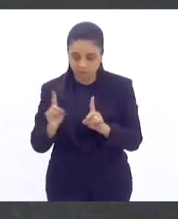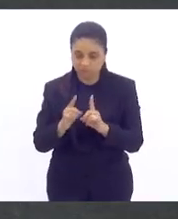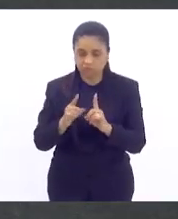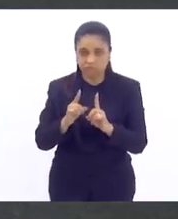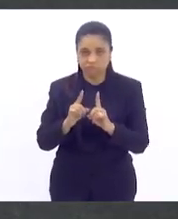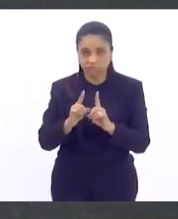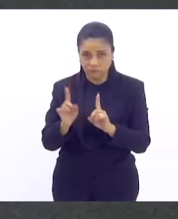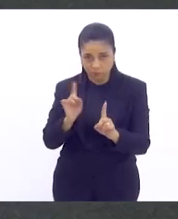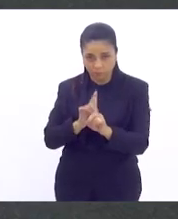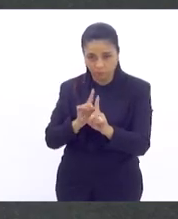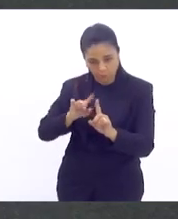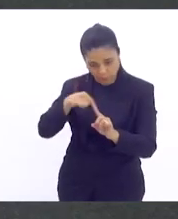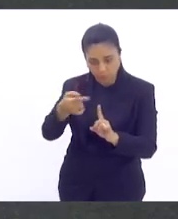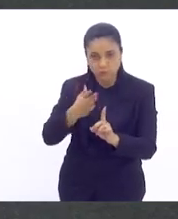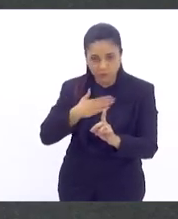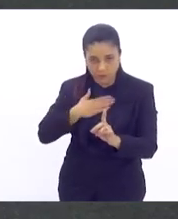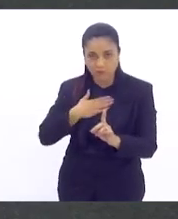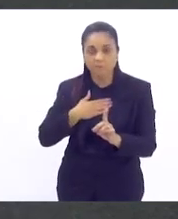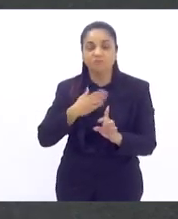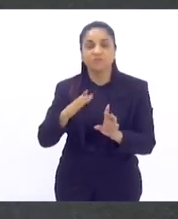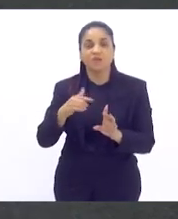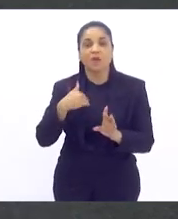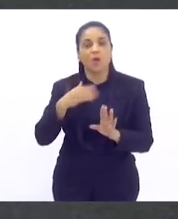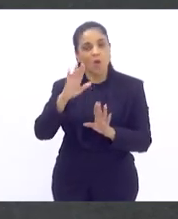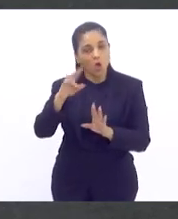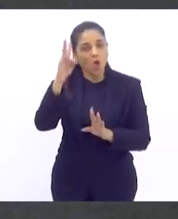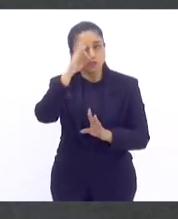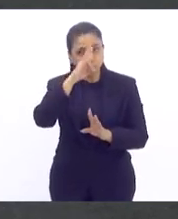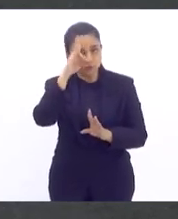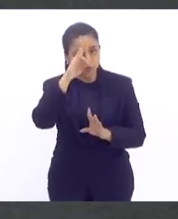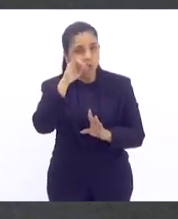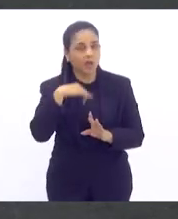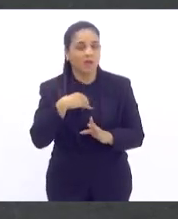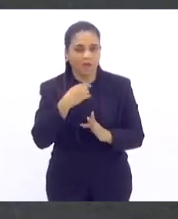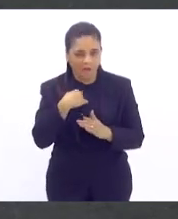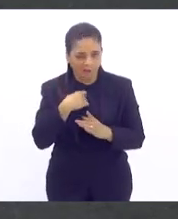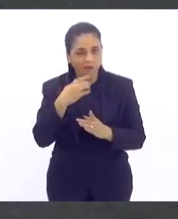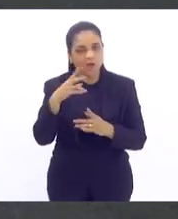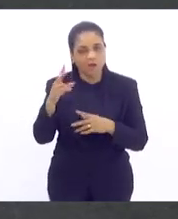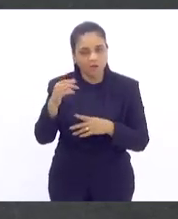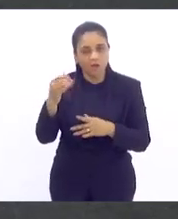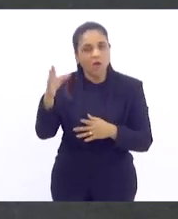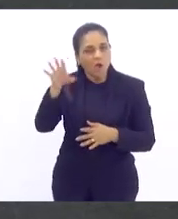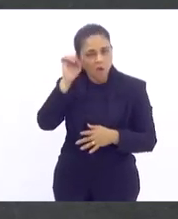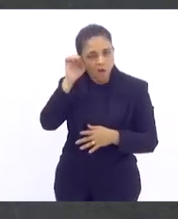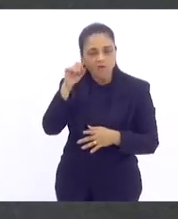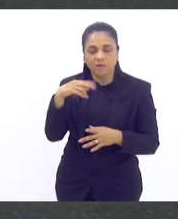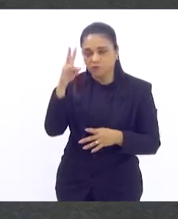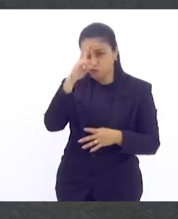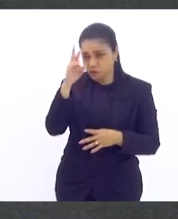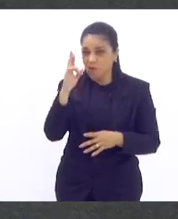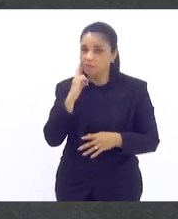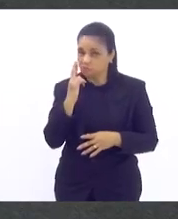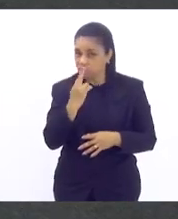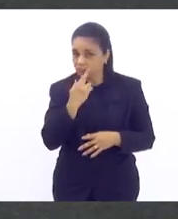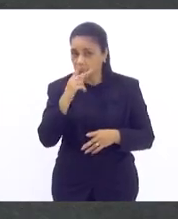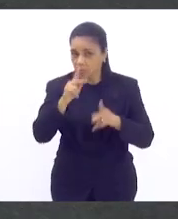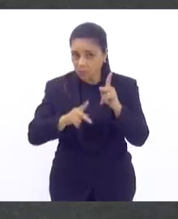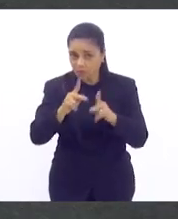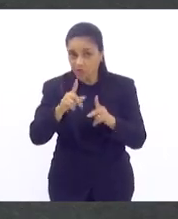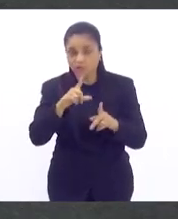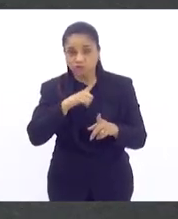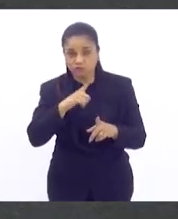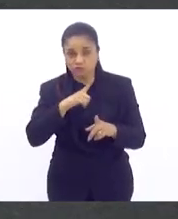há algum tempo atrás, deputada Tia Ju, escuta essa história que é curiosa, sobre o restaurante popular. Tinha 500